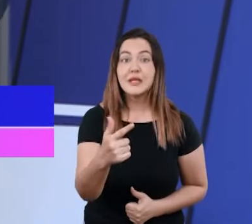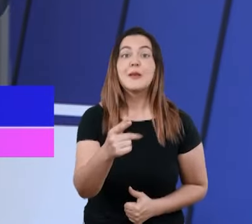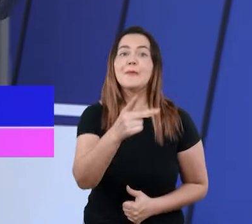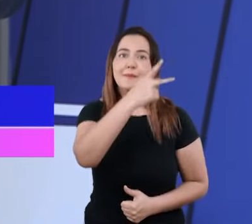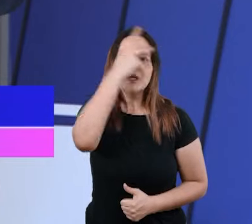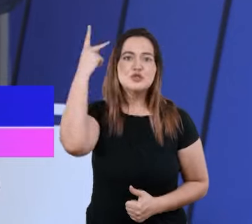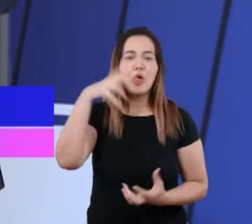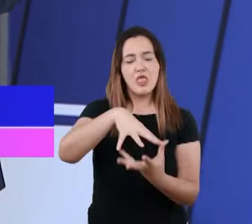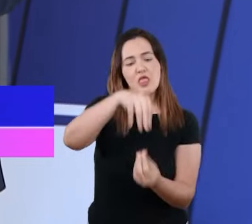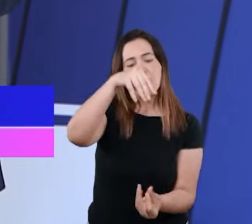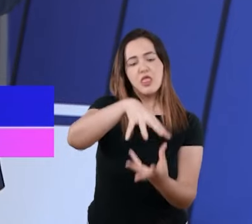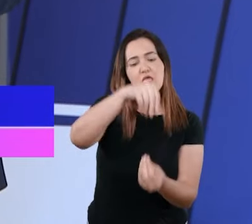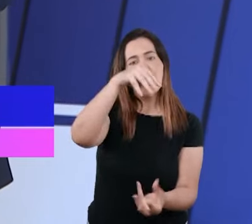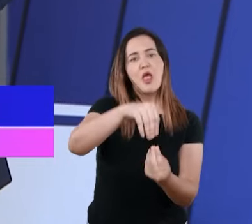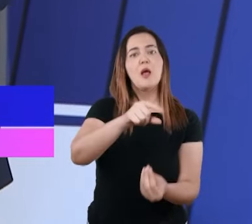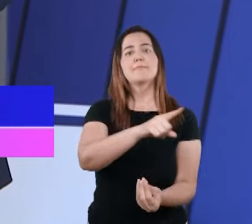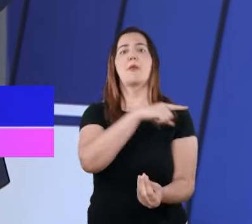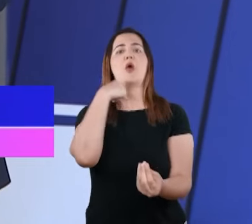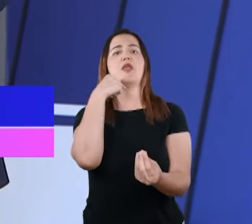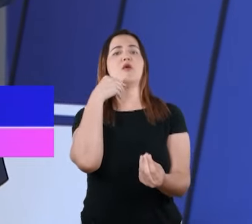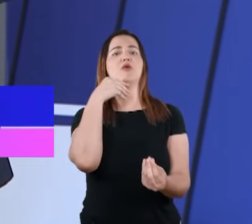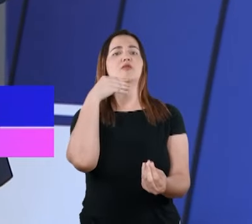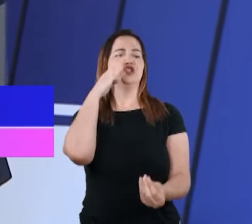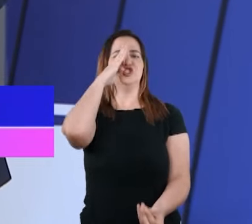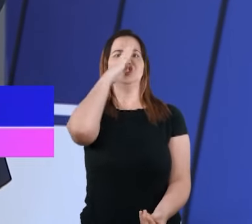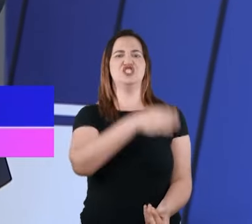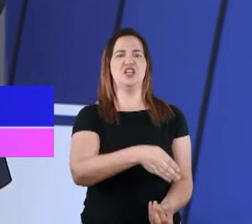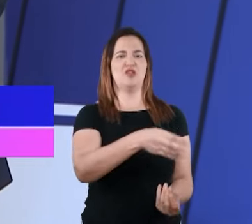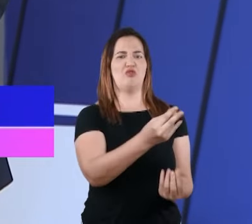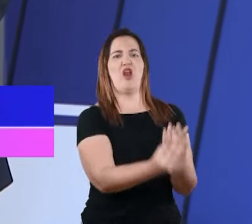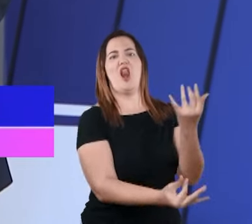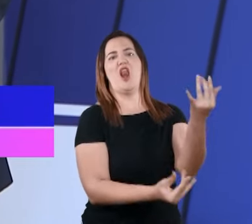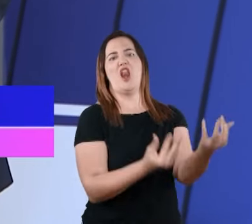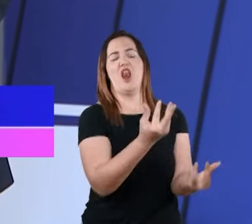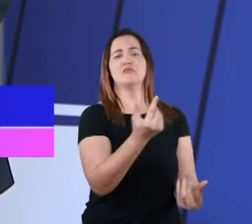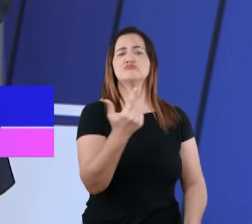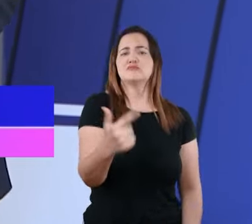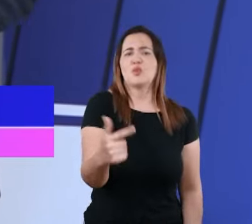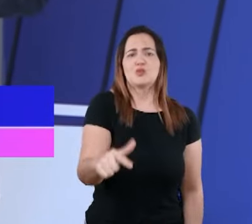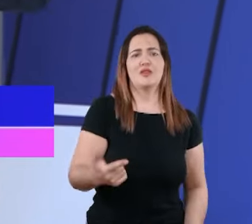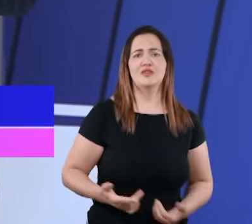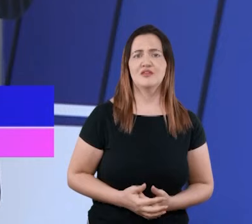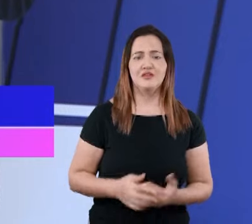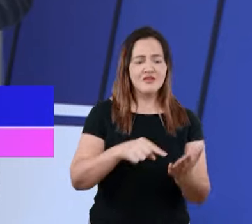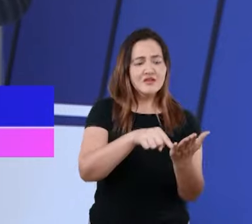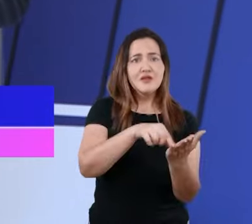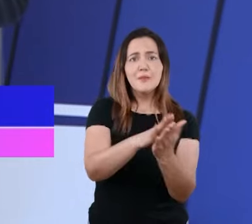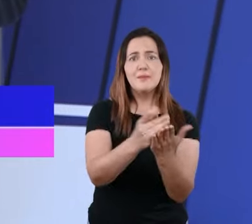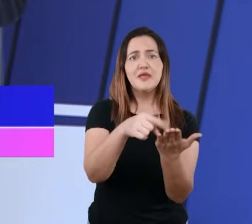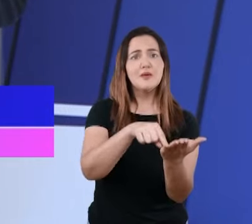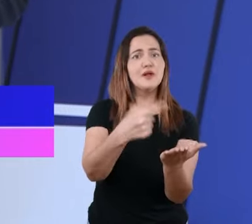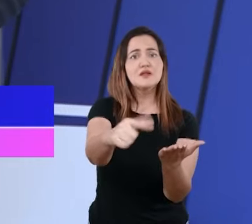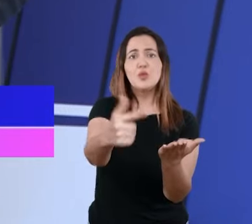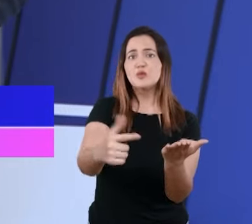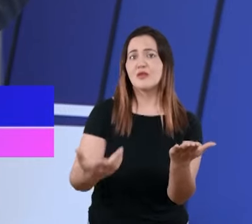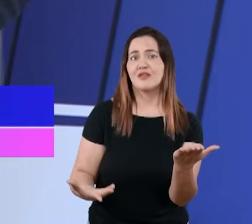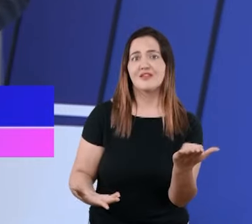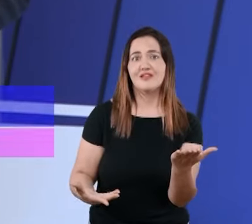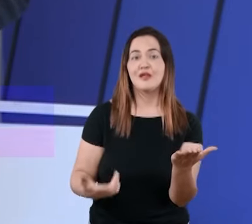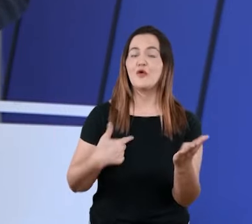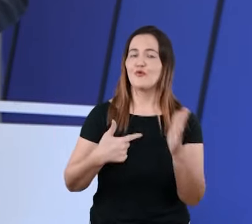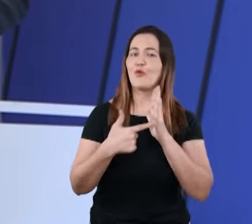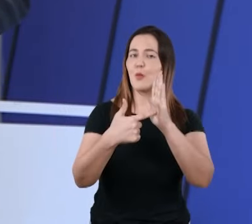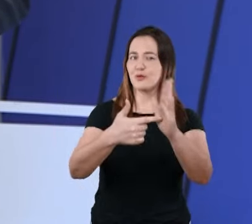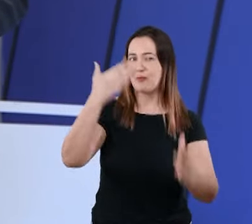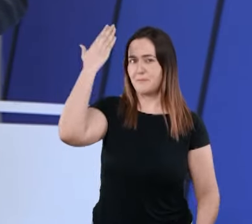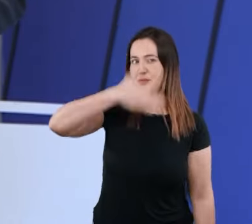a pessoa, depois que ela morre, se ela não for uma pessoa boa, ela já vai para o inferno ficar queimando, não tem nada a na Bíblia. E eu vou lhe